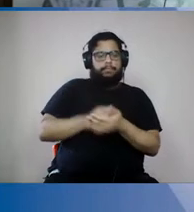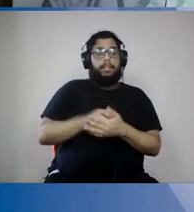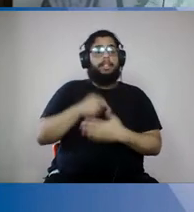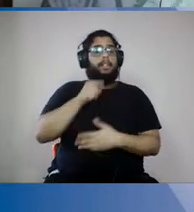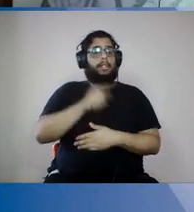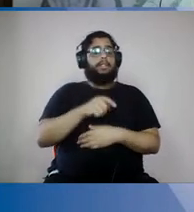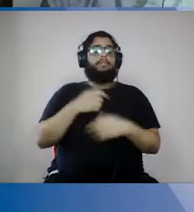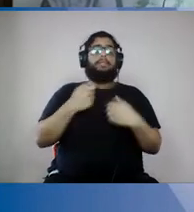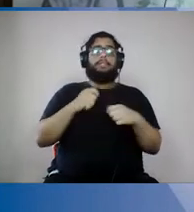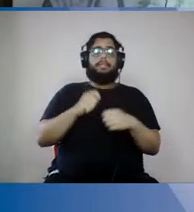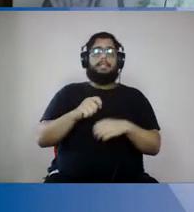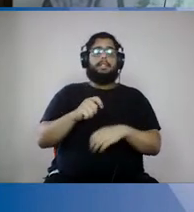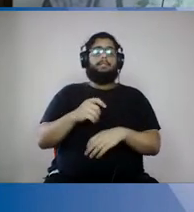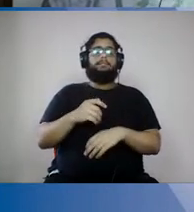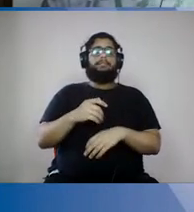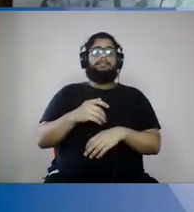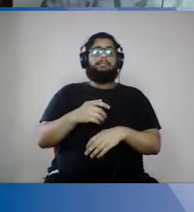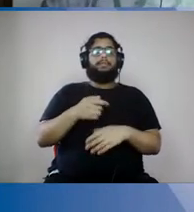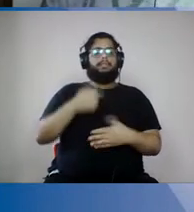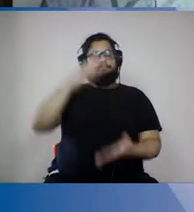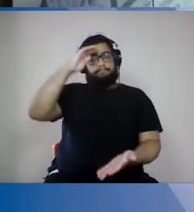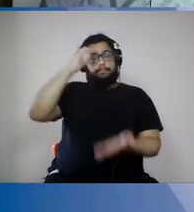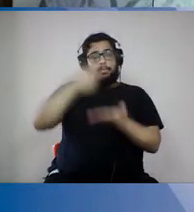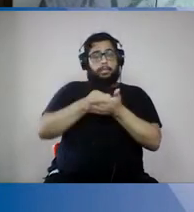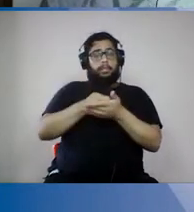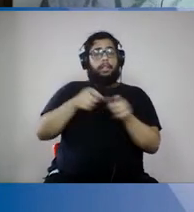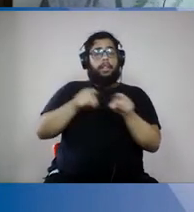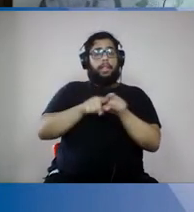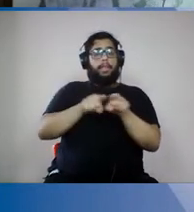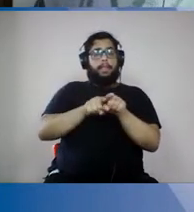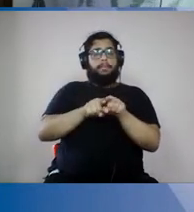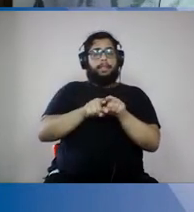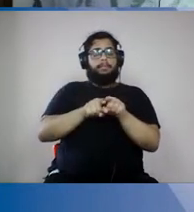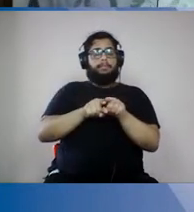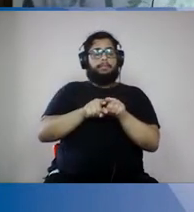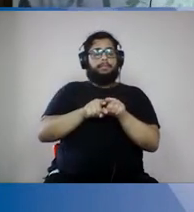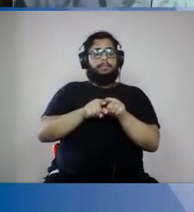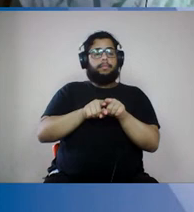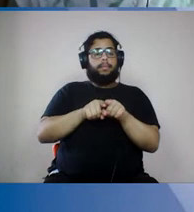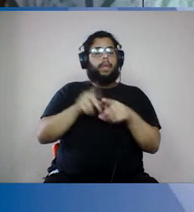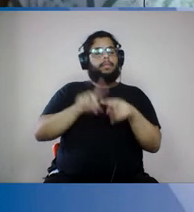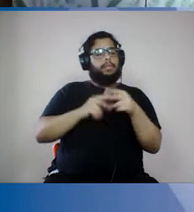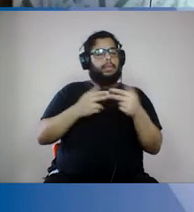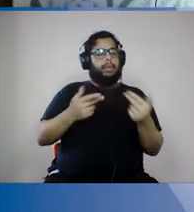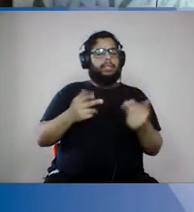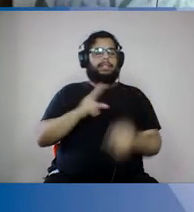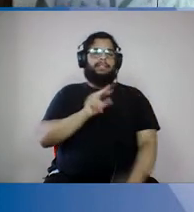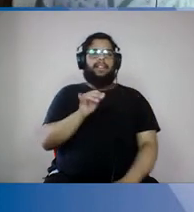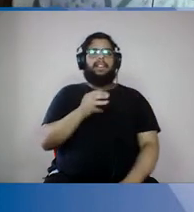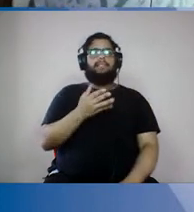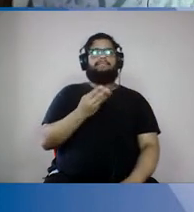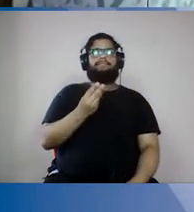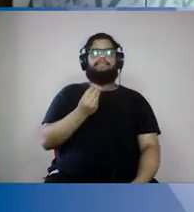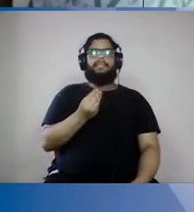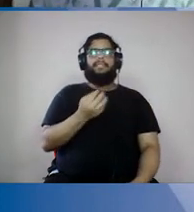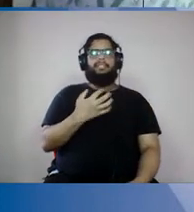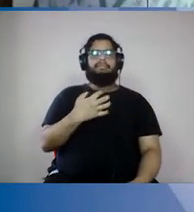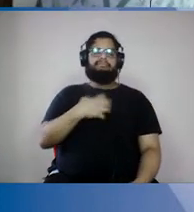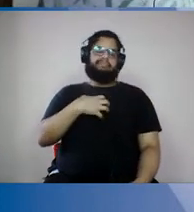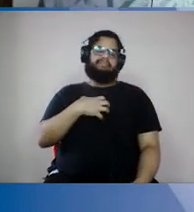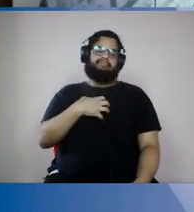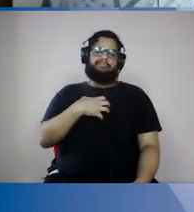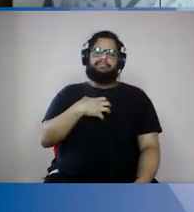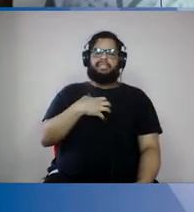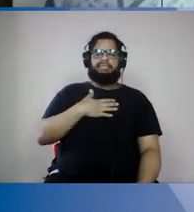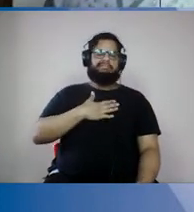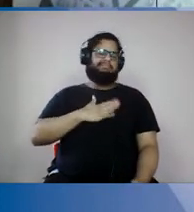rigor e medidas potencialmente problemáticas e desagradáveis, mas mais problemática e desagradável do uma epidemia desse jeito,